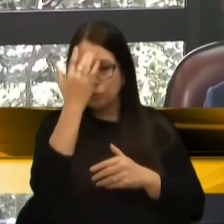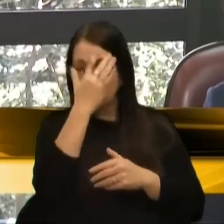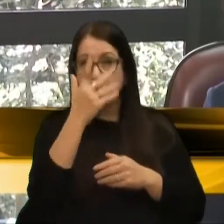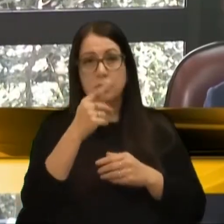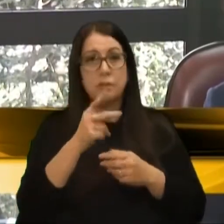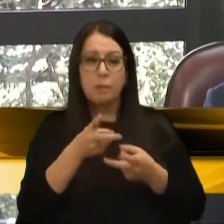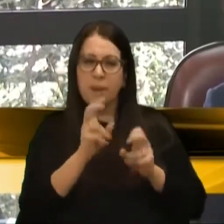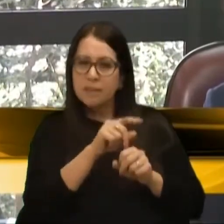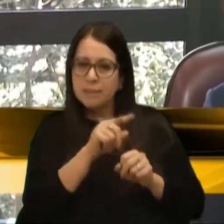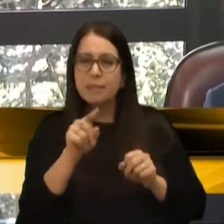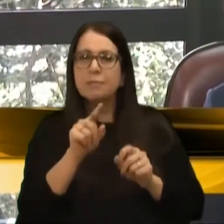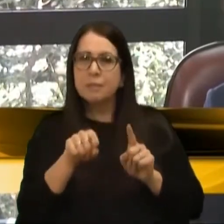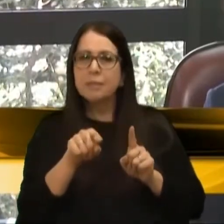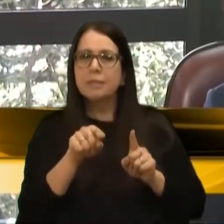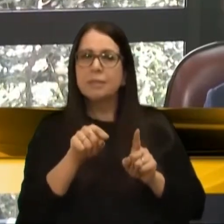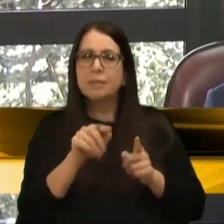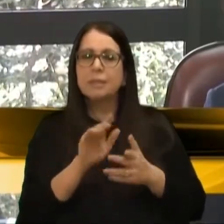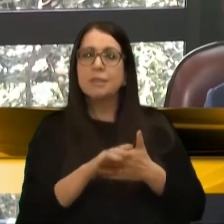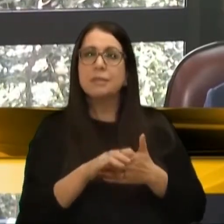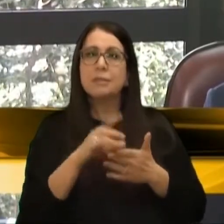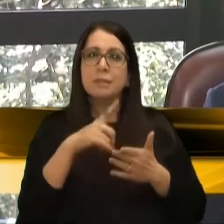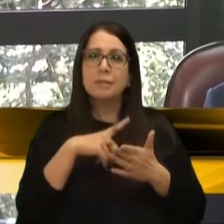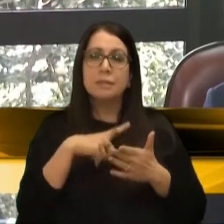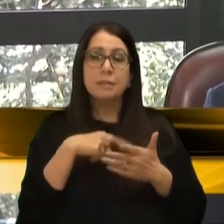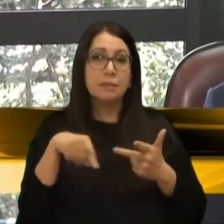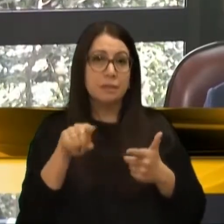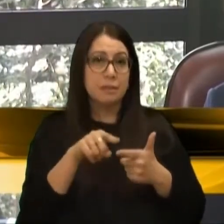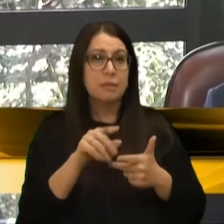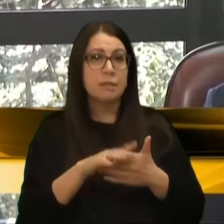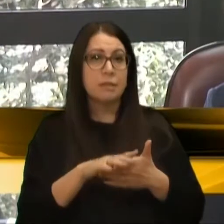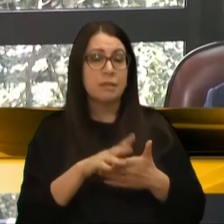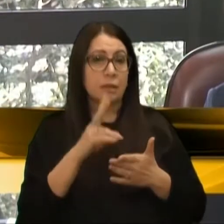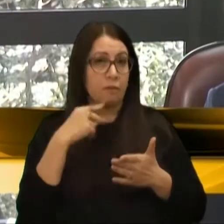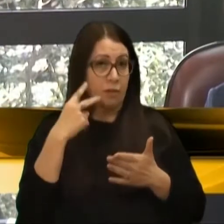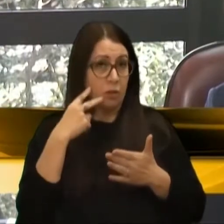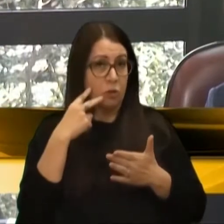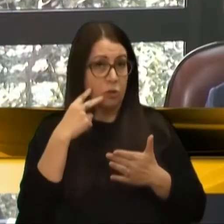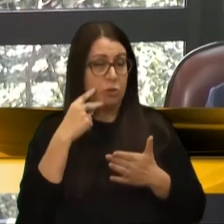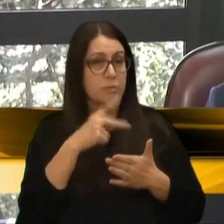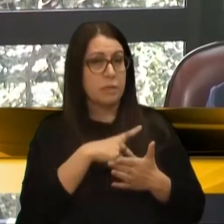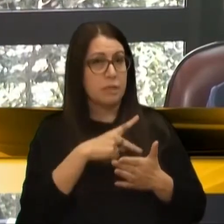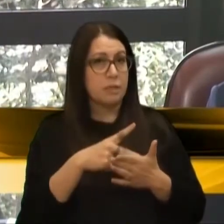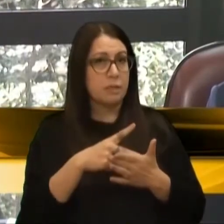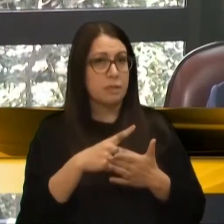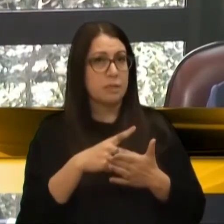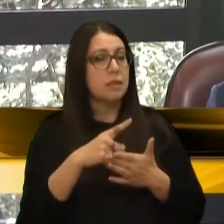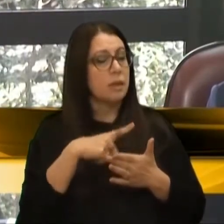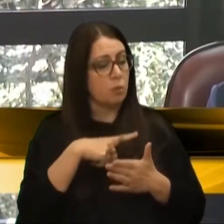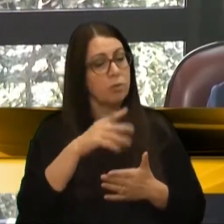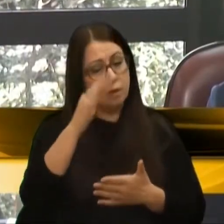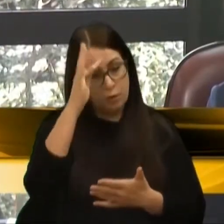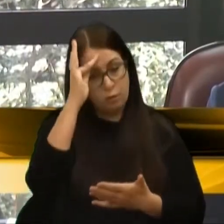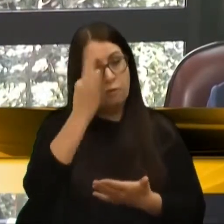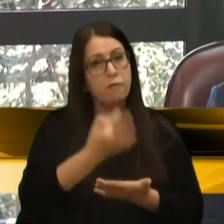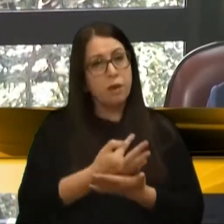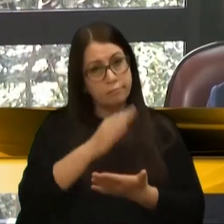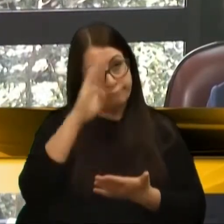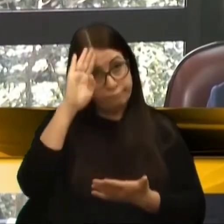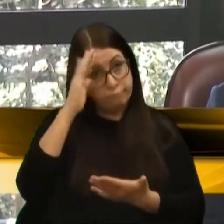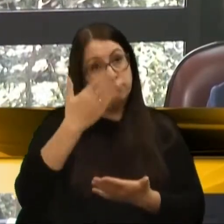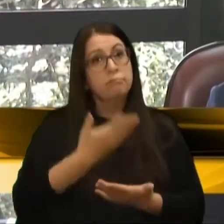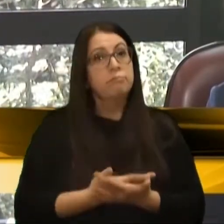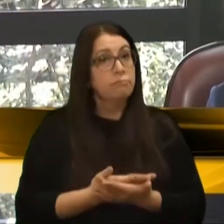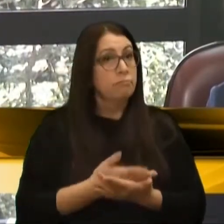percebe aqui, mas esperemos, sempre que eu sou aquele vereador, Sr. Presidente, que eu ainda tenho fé, acredito, mas